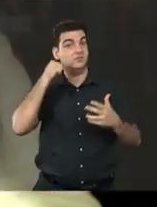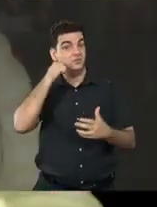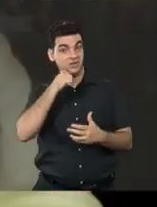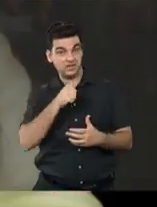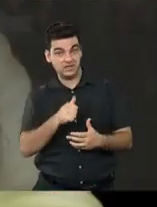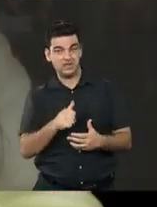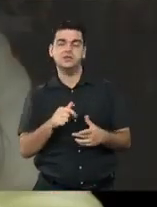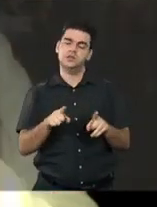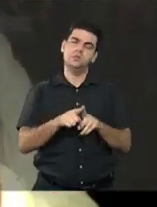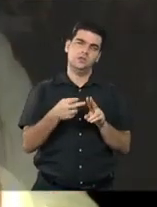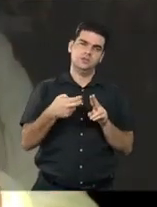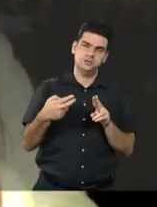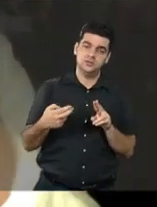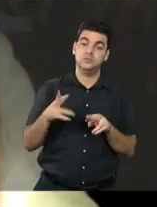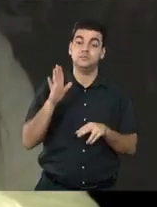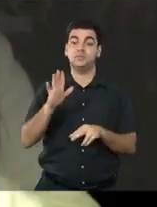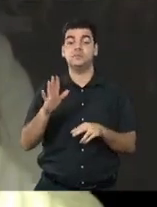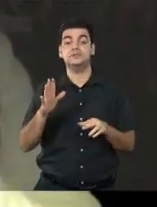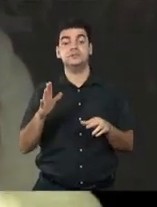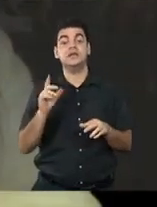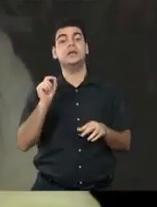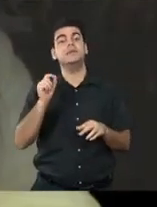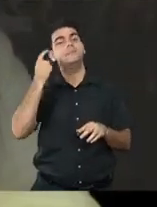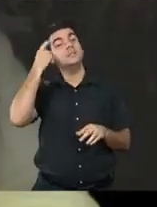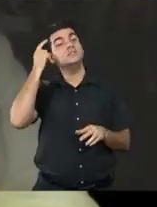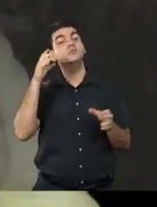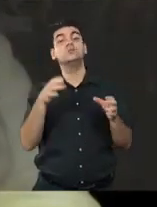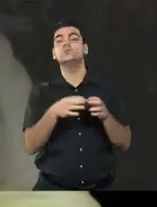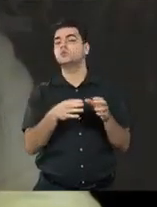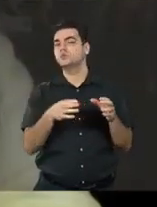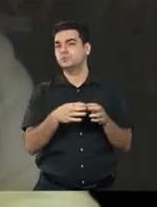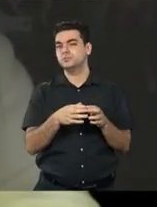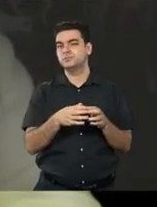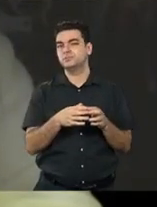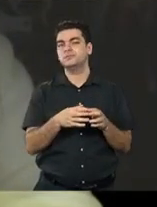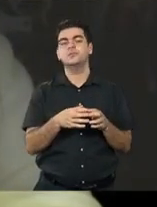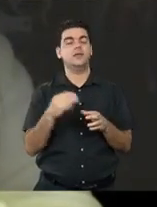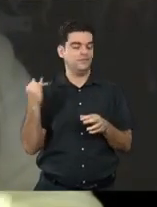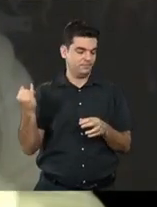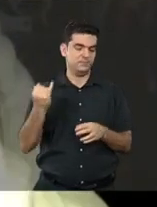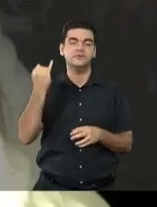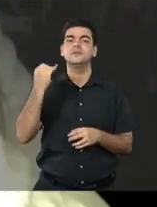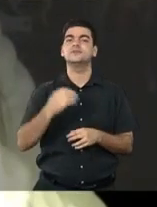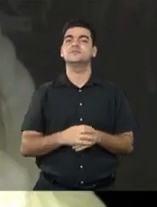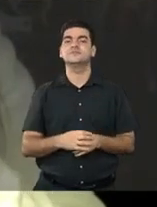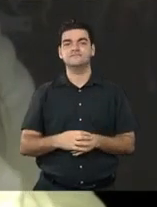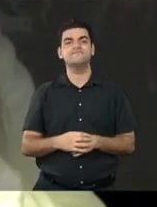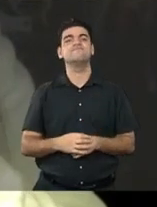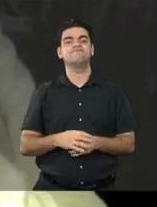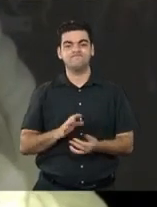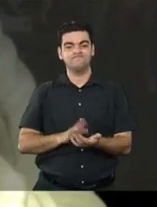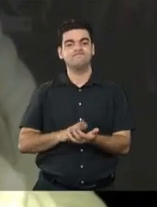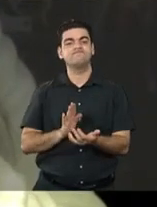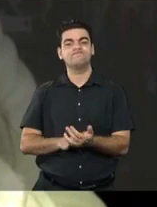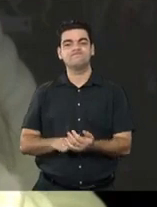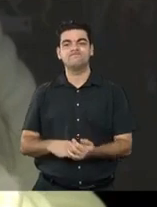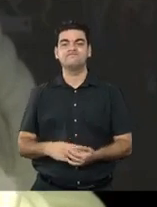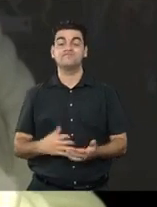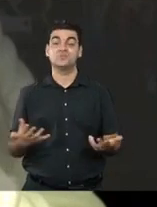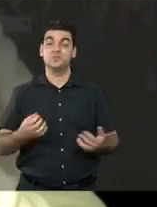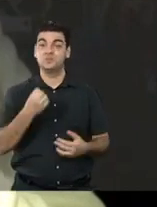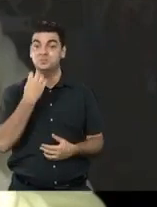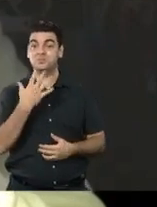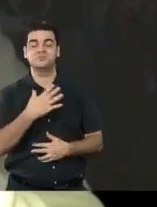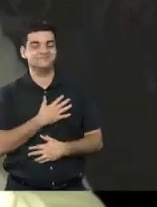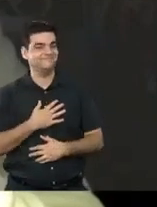ela disse, como indígena, uma liderança para povos, isso é muito forte, muito potente, Joênia, com certeza, é uma